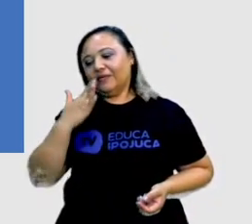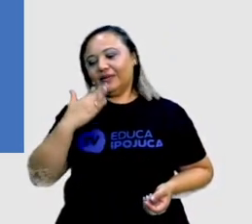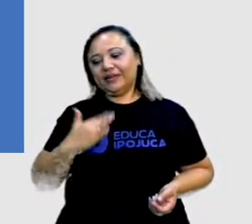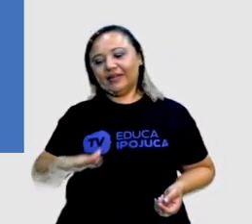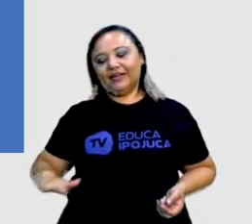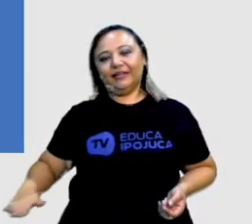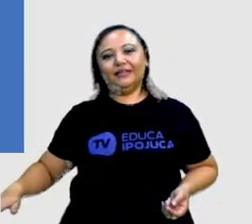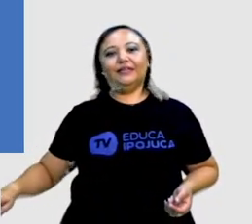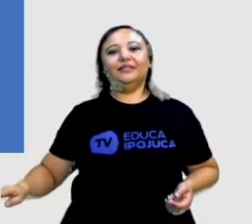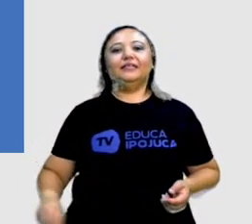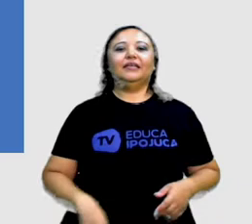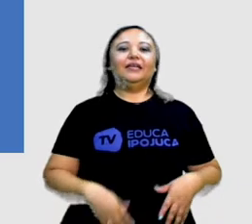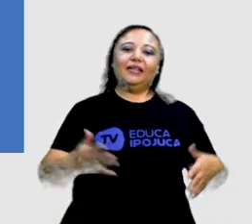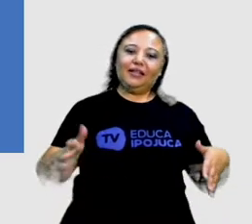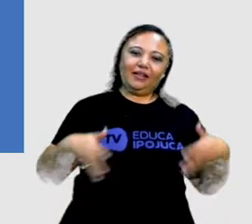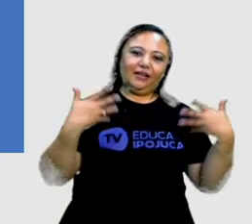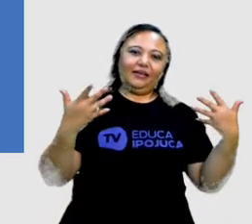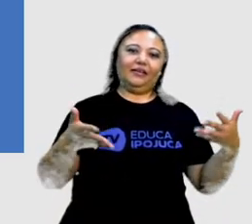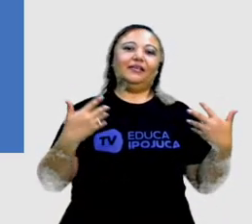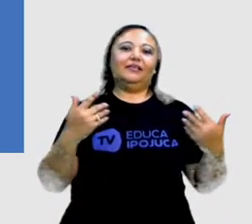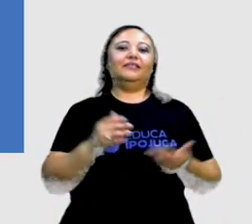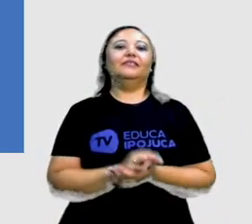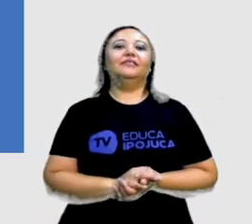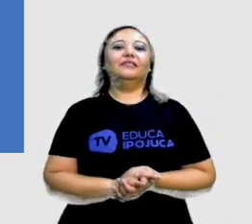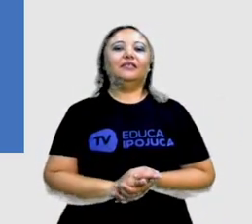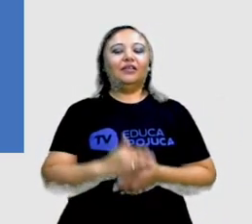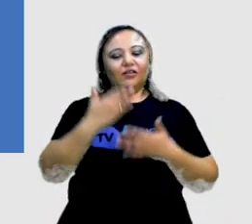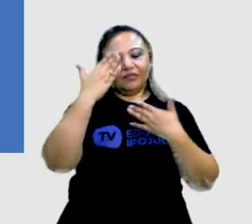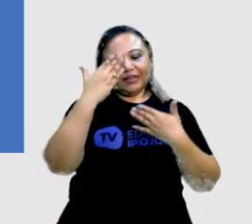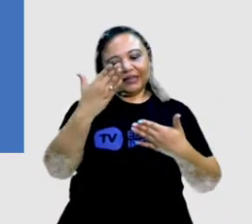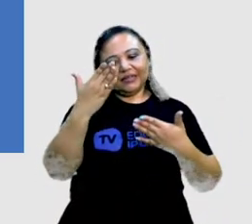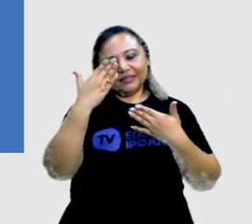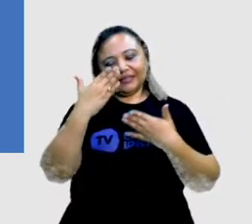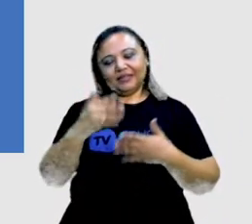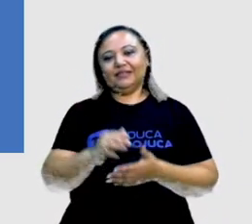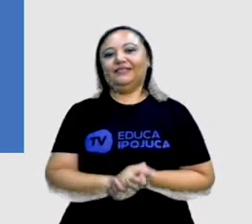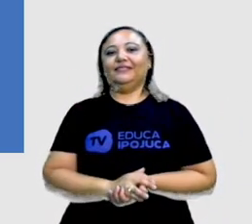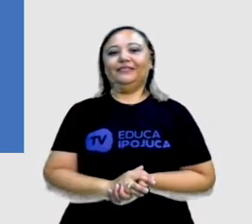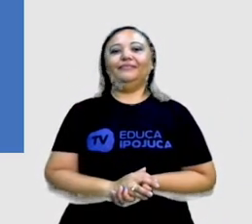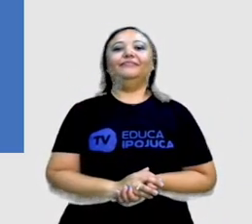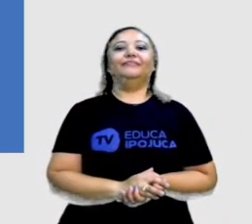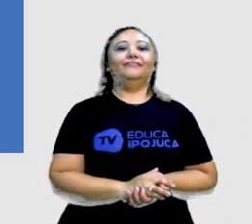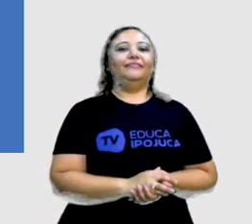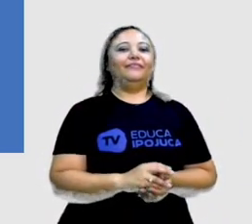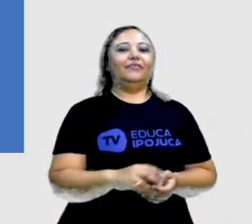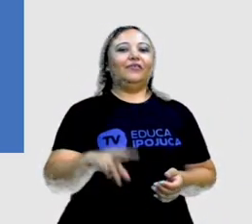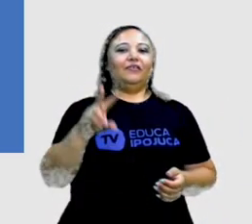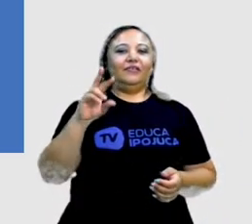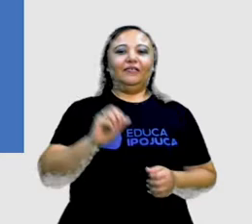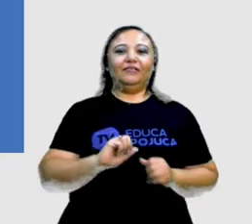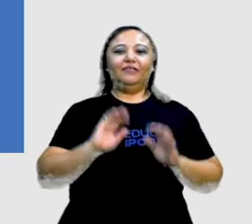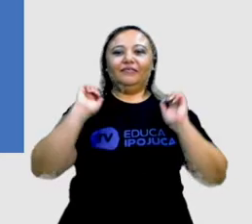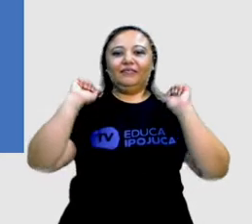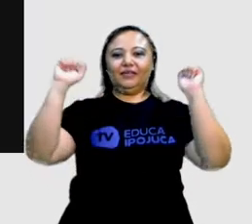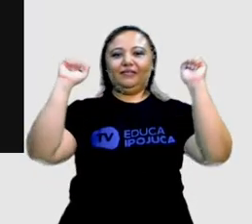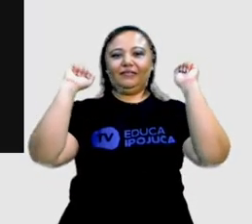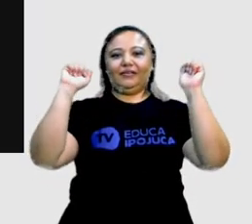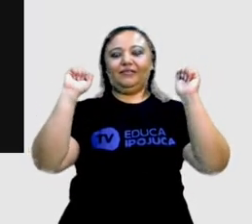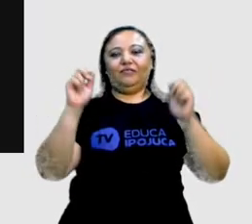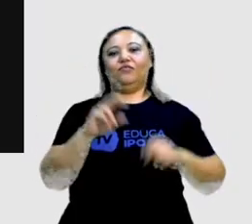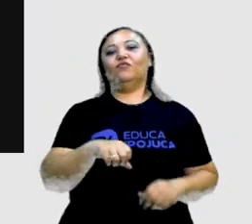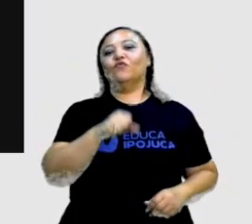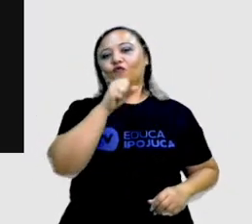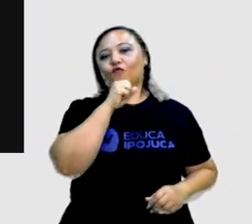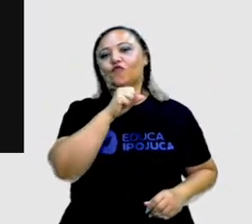e viver toda essa alegria. Por isso, não me canso de agradecer. Obrigada! Viva o vovô com as suas três pipas!